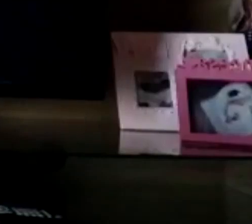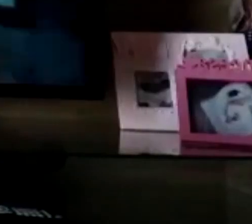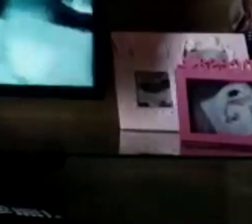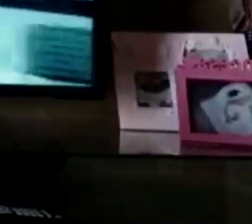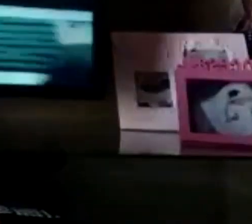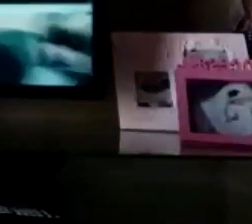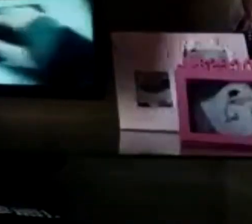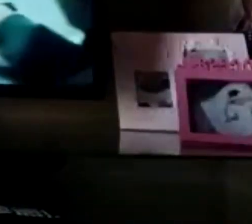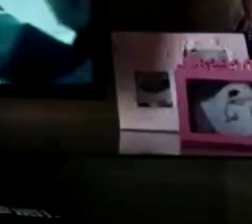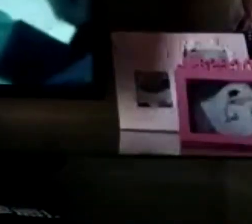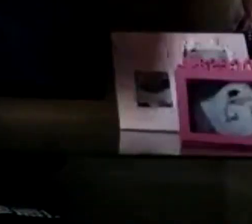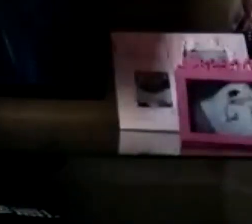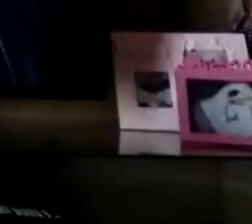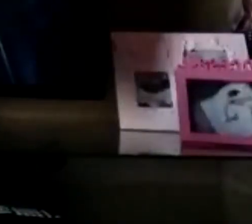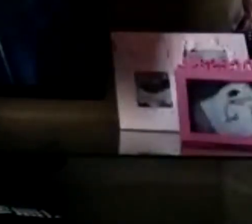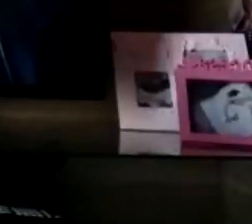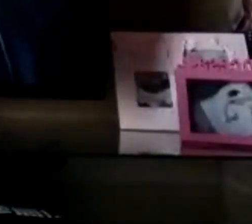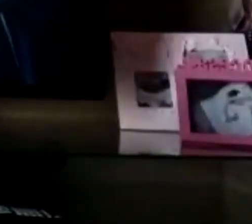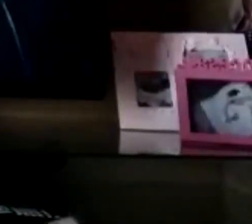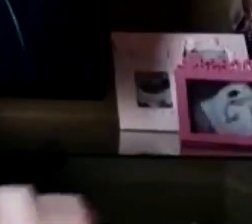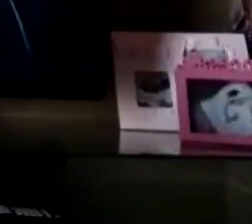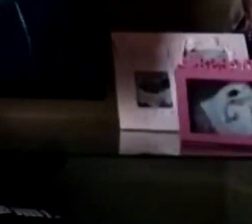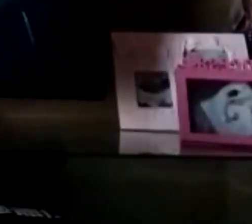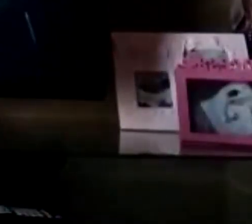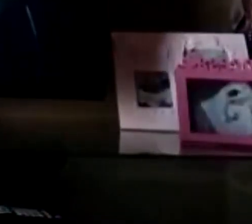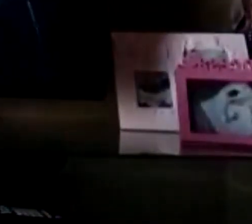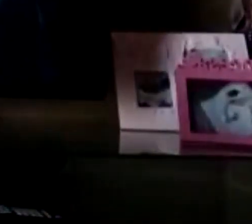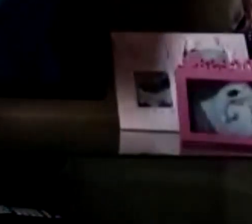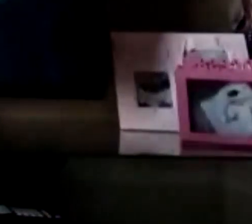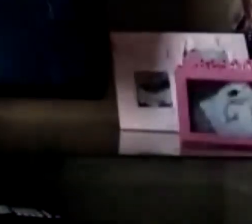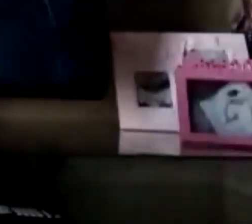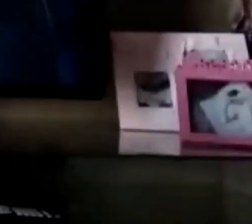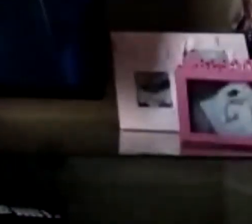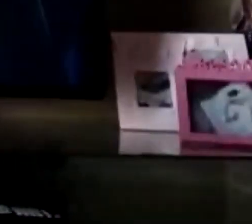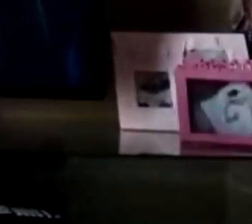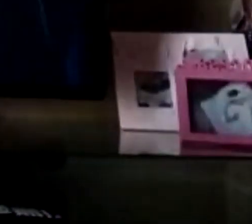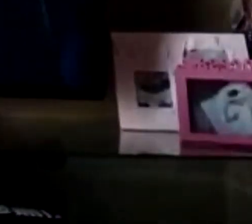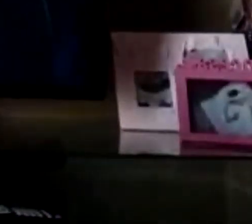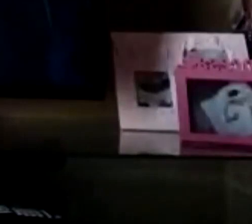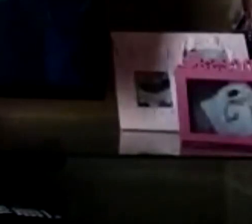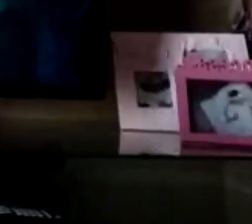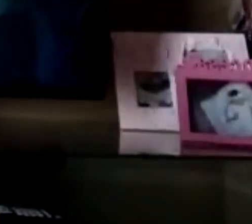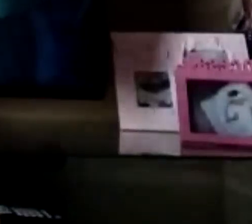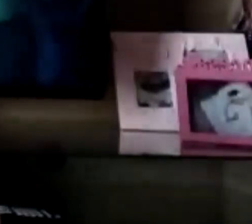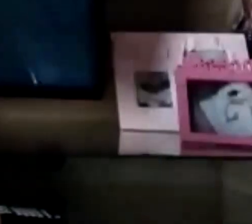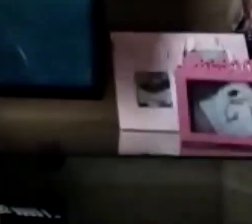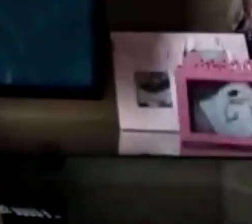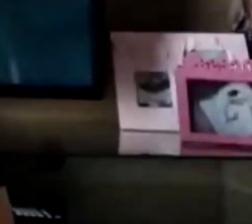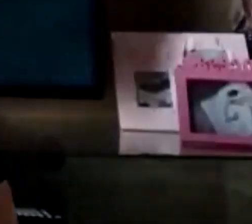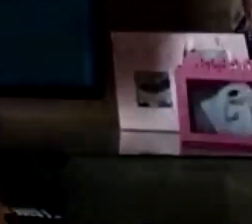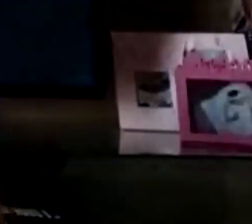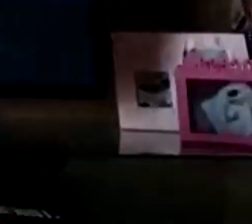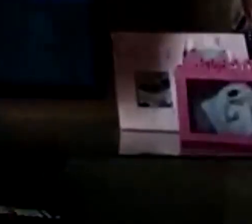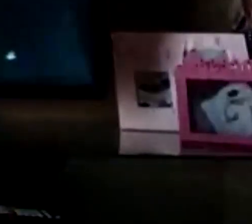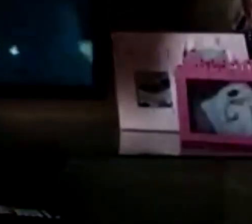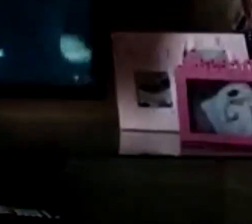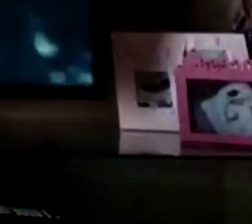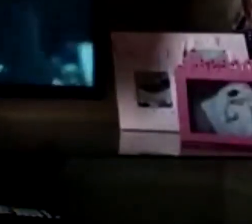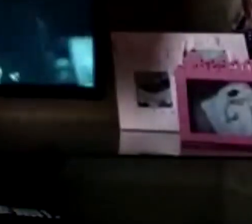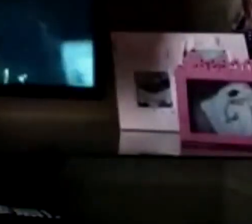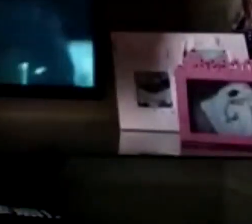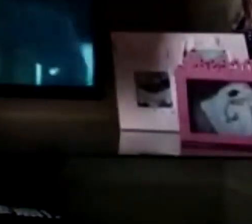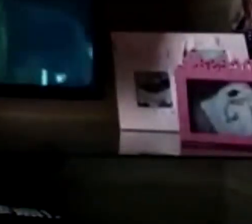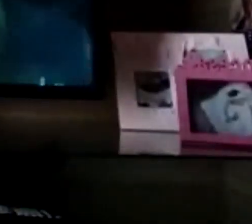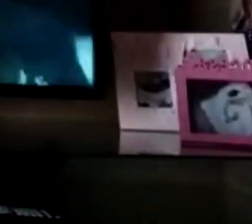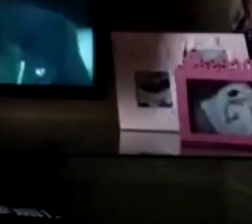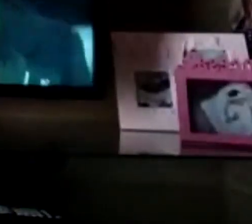que tem uma história muito interessante, é vencedor do Oscar de Melhor Filme Estrangeiro do ano de 2010. Quando a gente traz